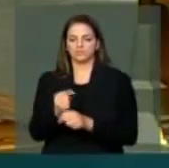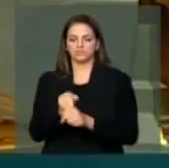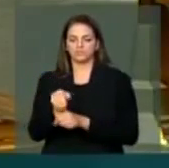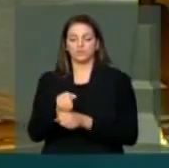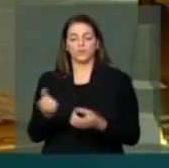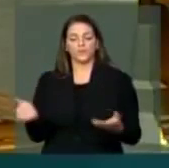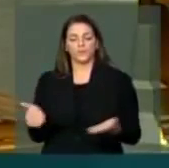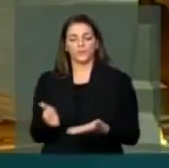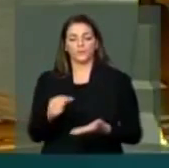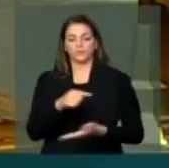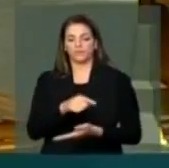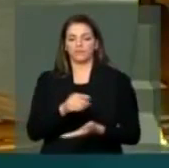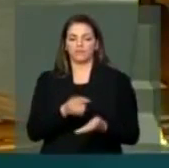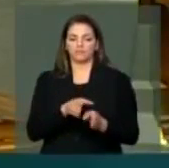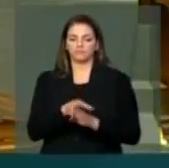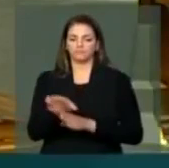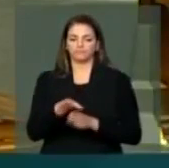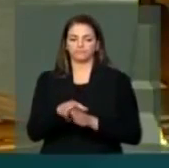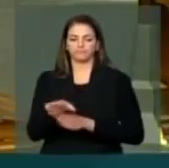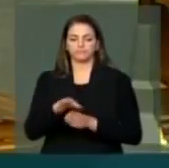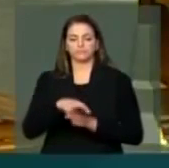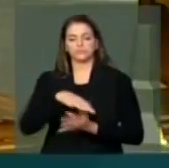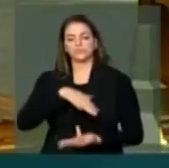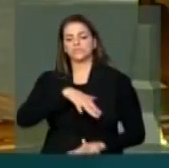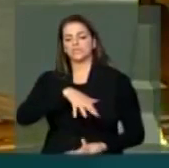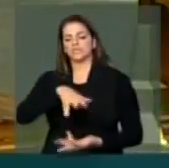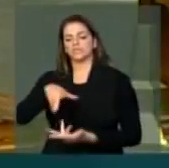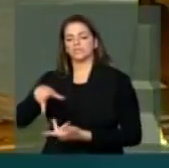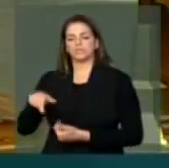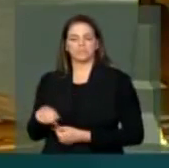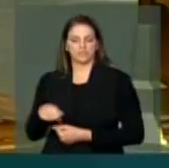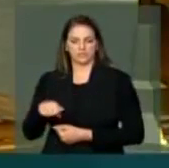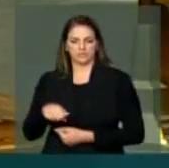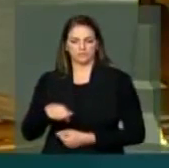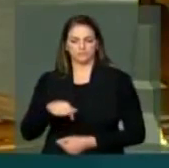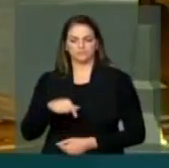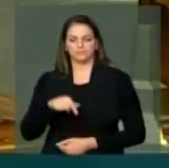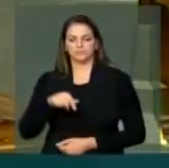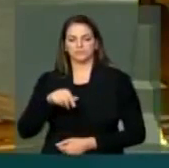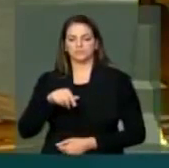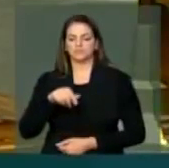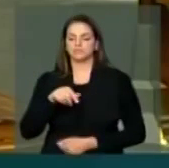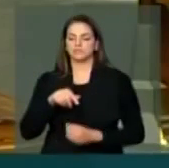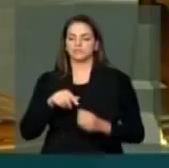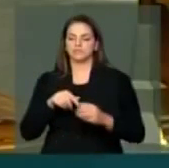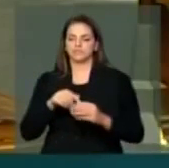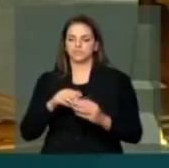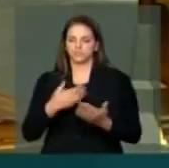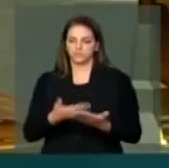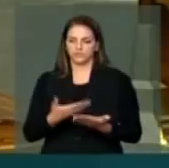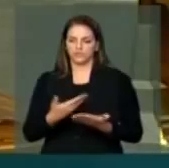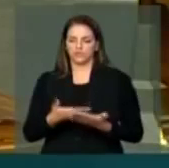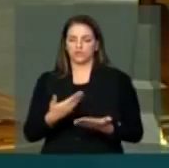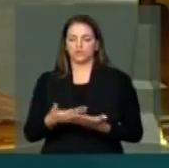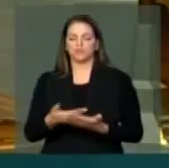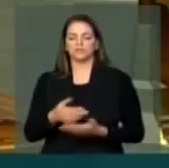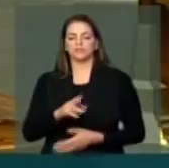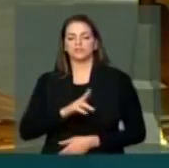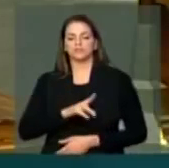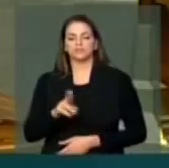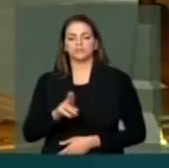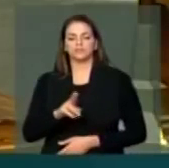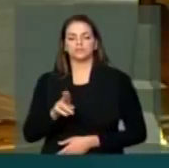consultor internacional de educação Unicef, a ISAG, a ter, pelo menos, pelo nome de